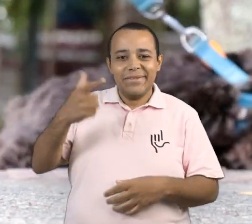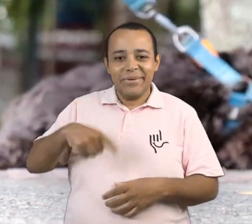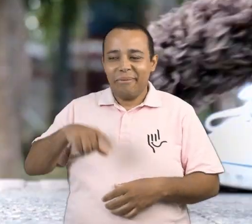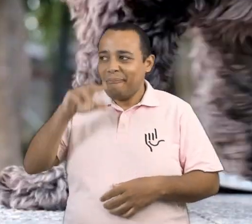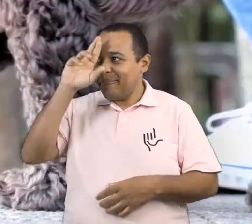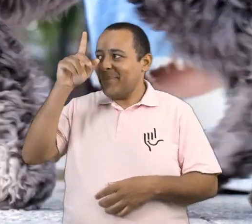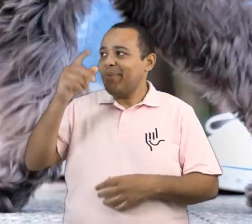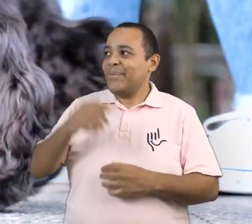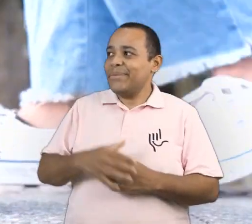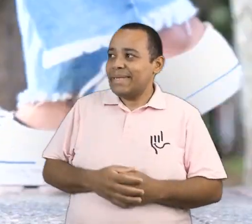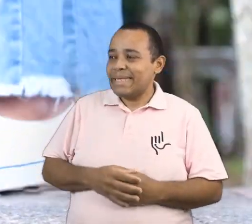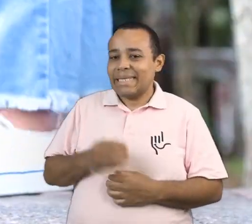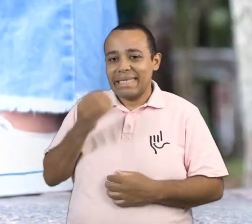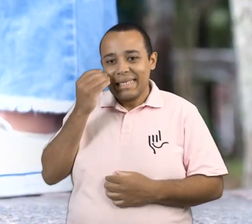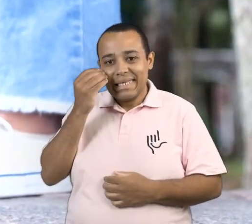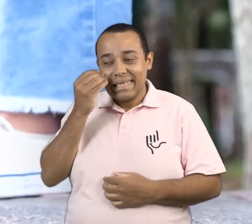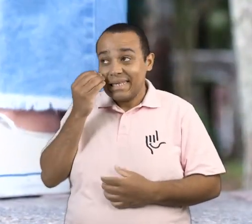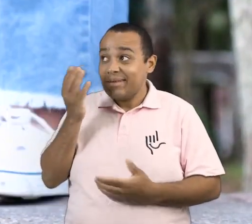fazer de novo.